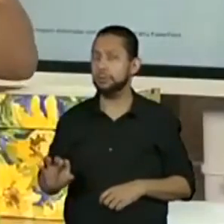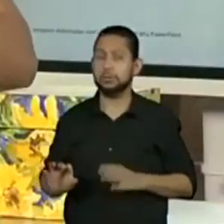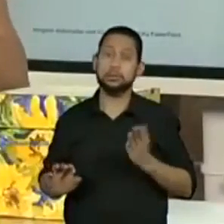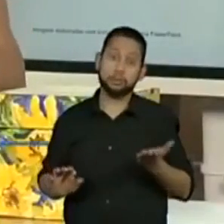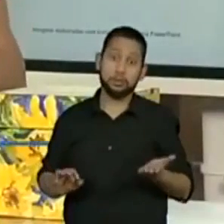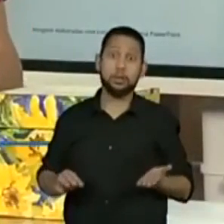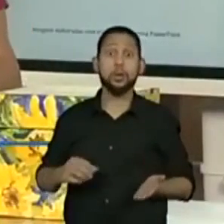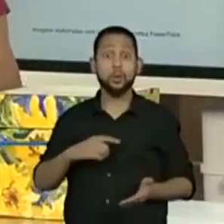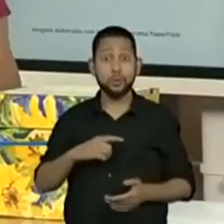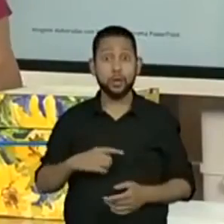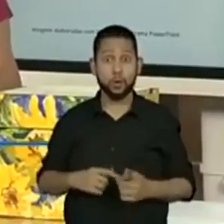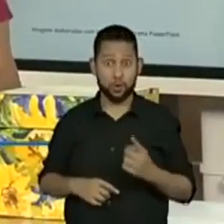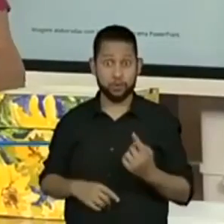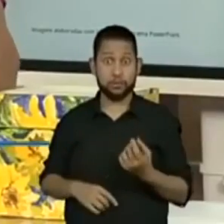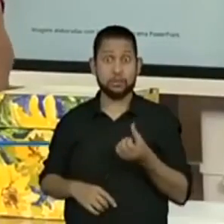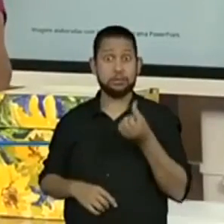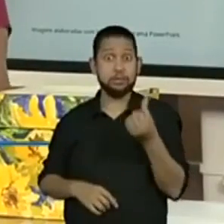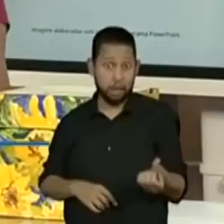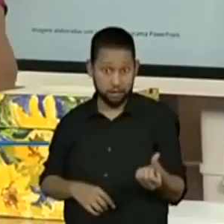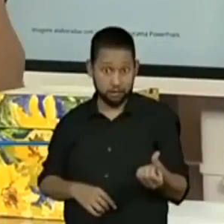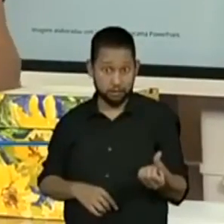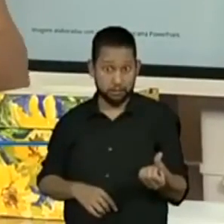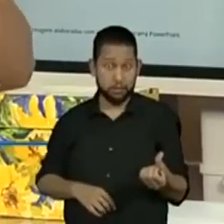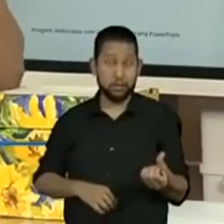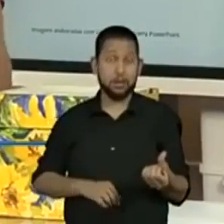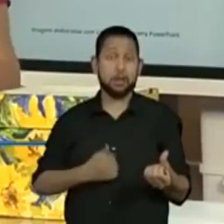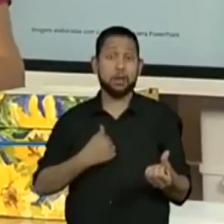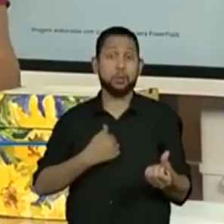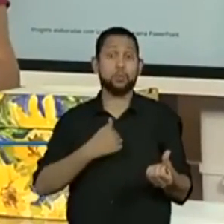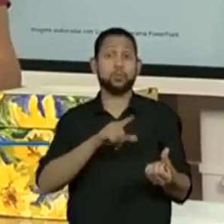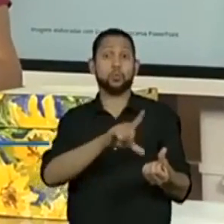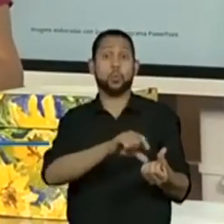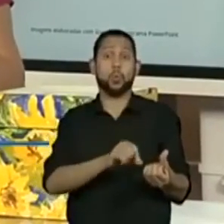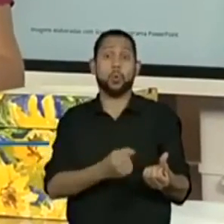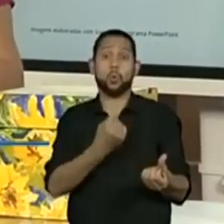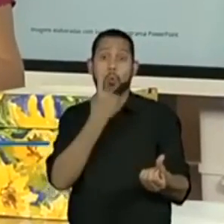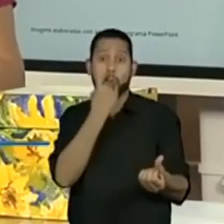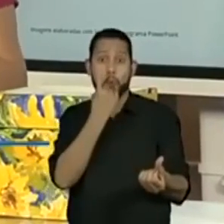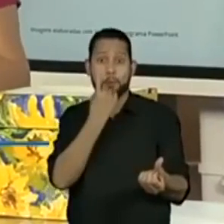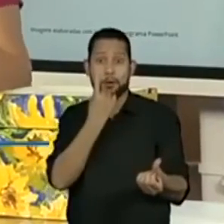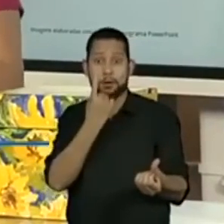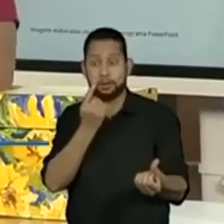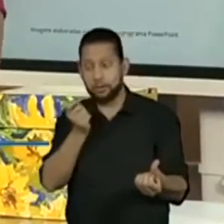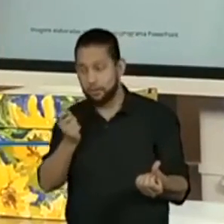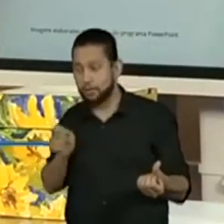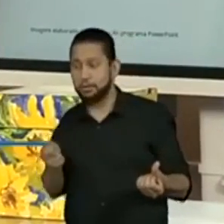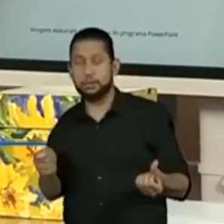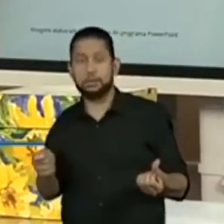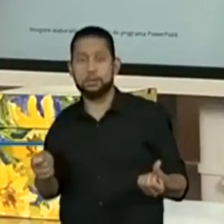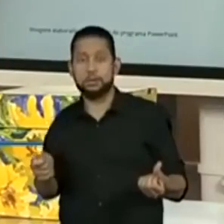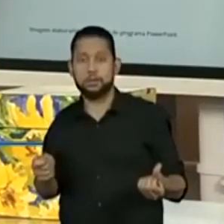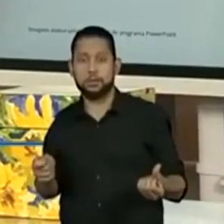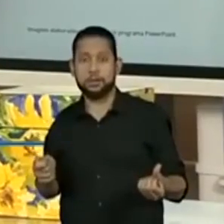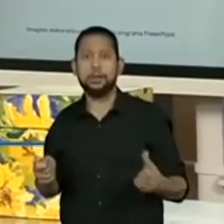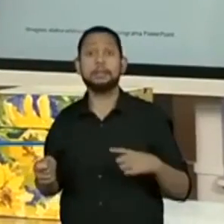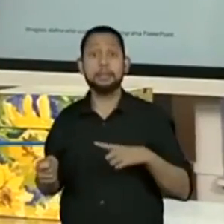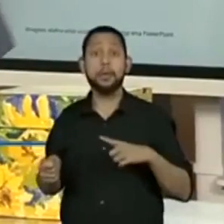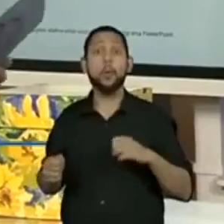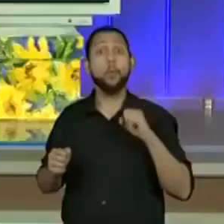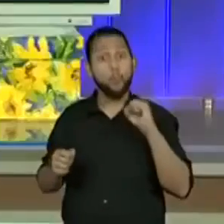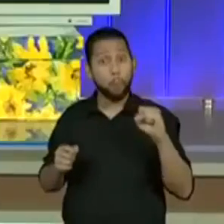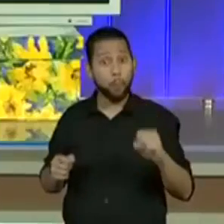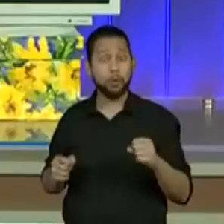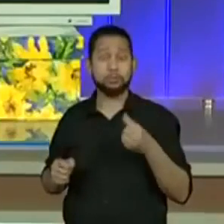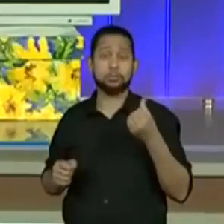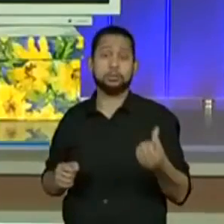em seis. Ok? Uma em seis. Certo? Vamos lá. Vamos... Ui!